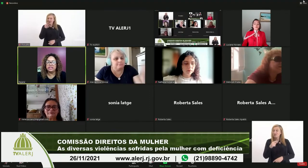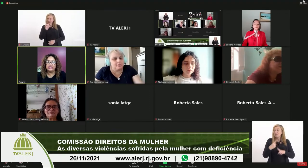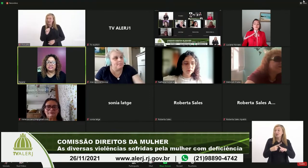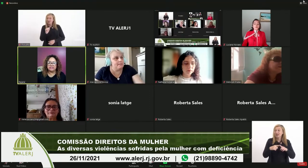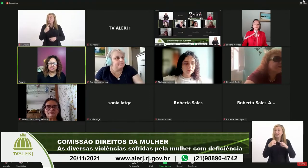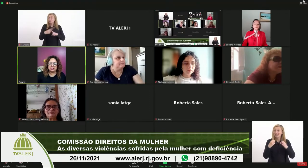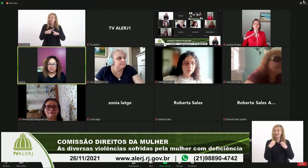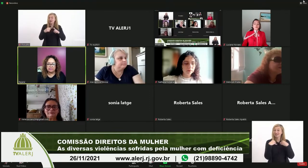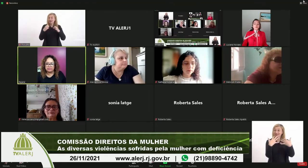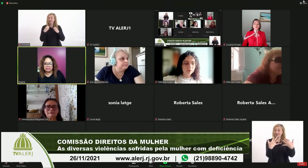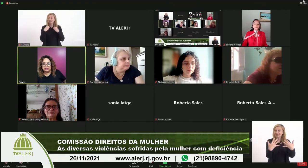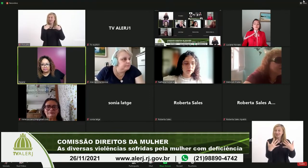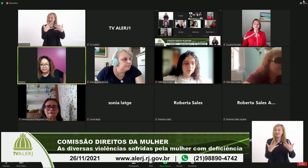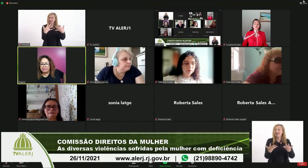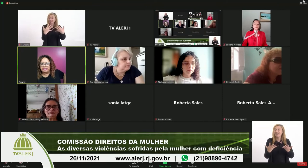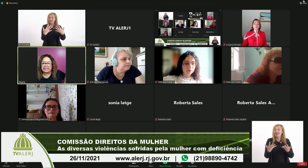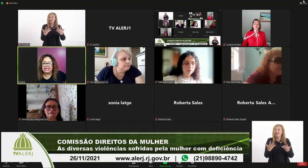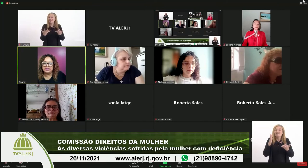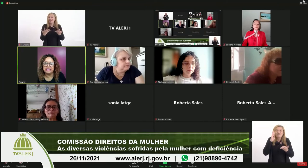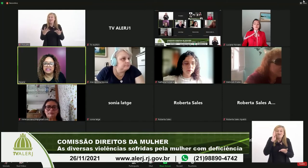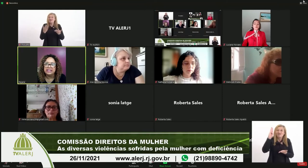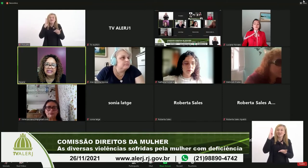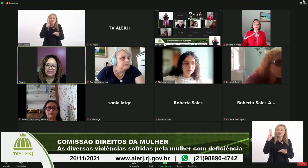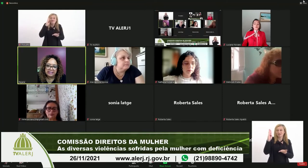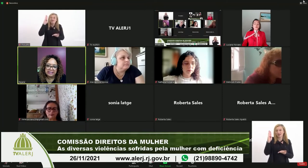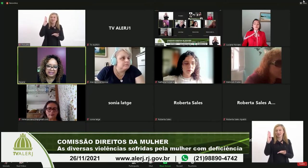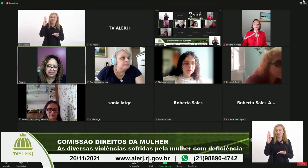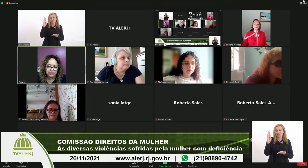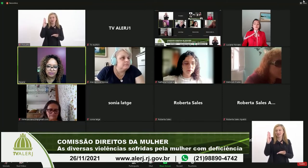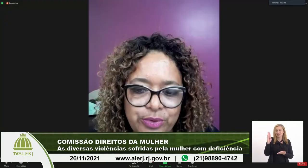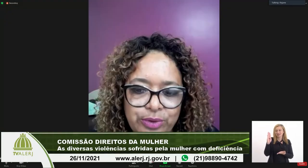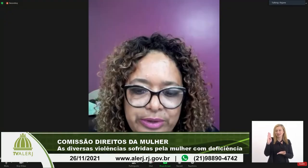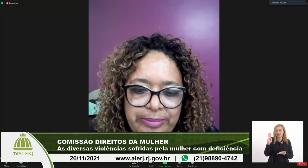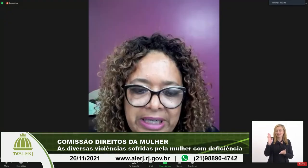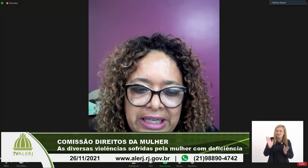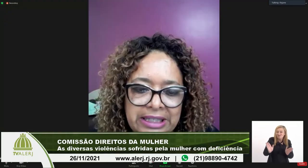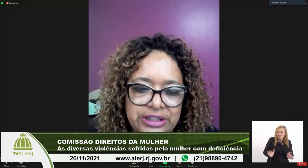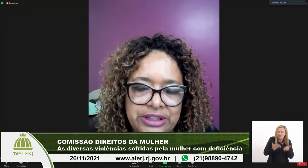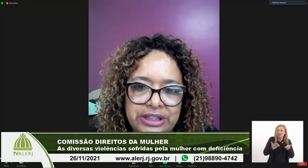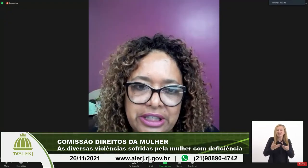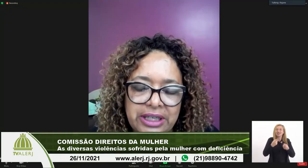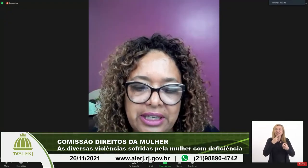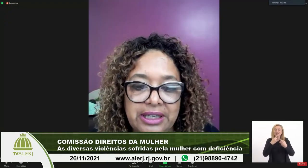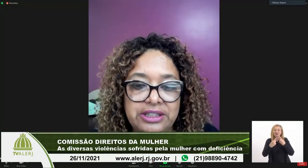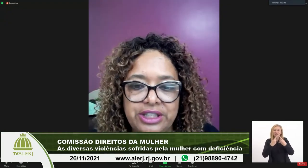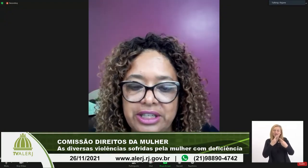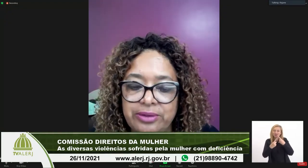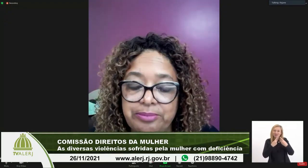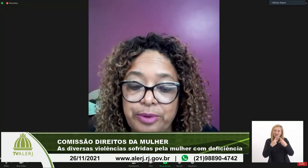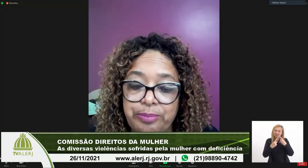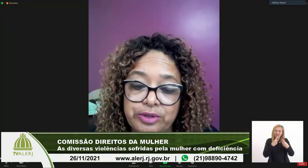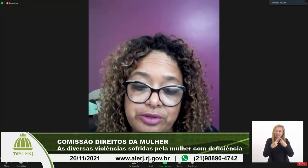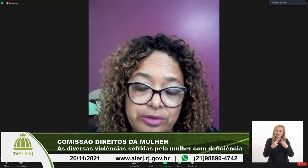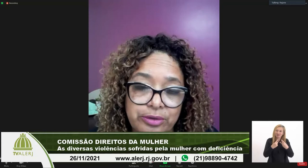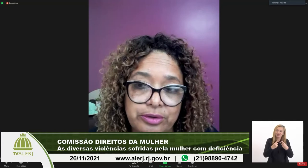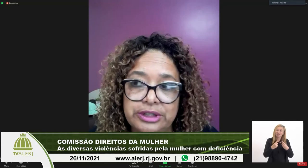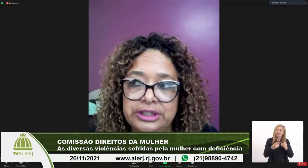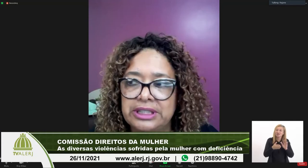audiências são são fundamentais né elas estimulam o debate elas geram